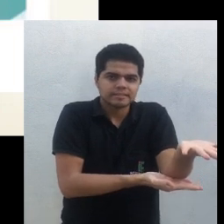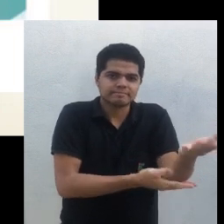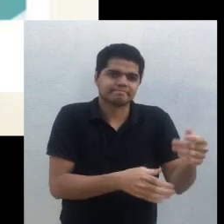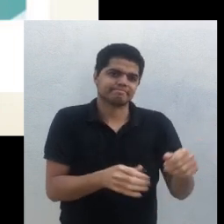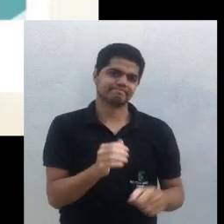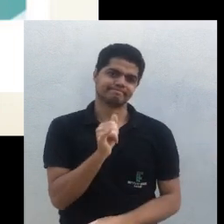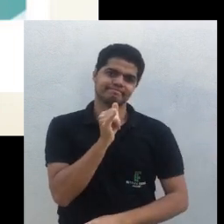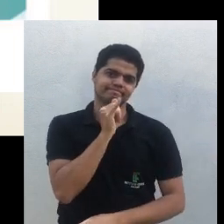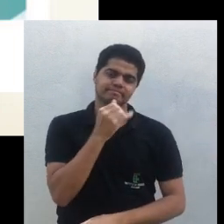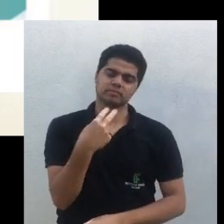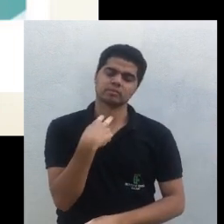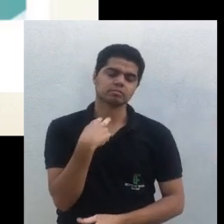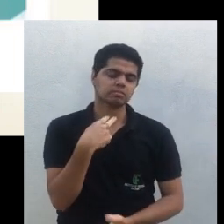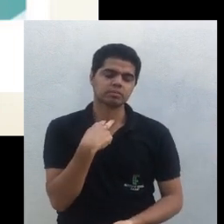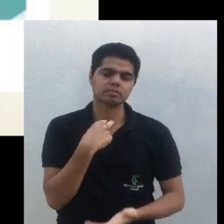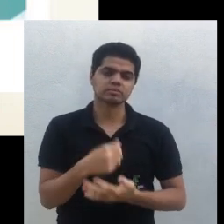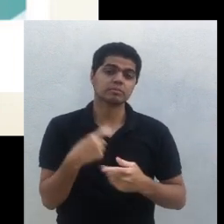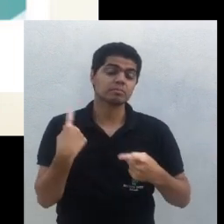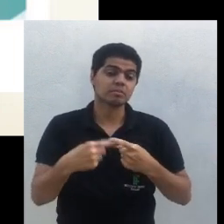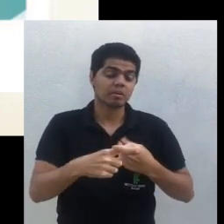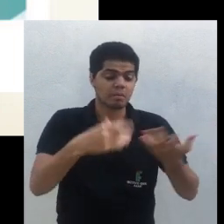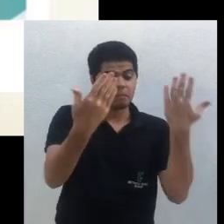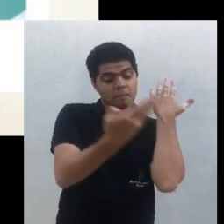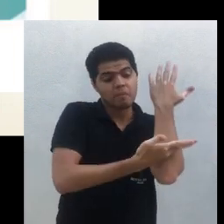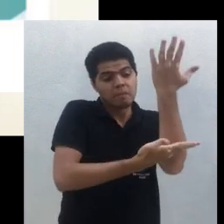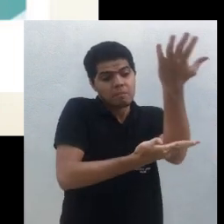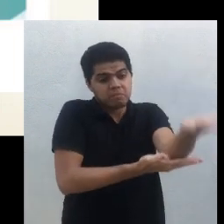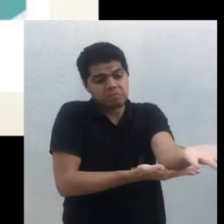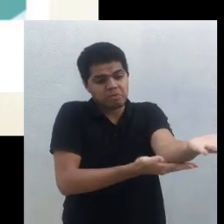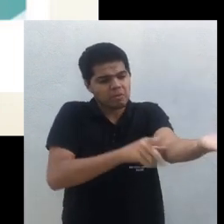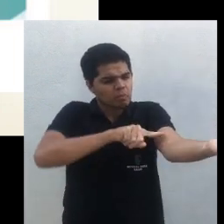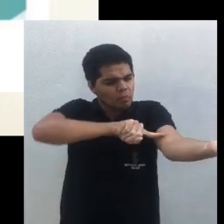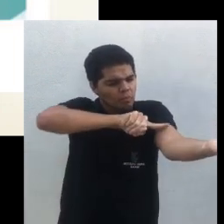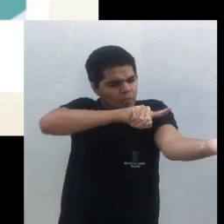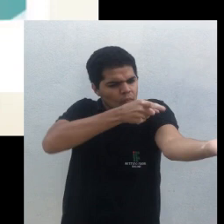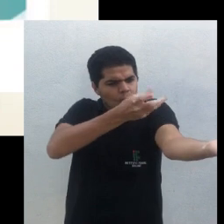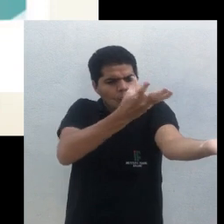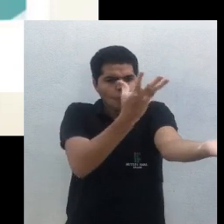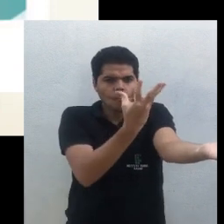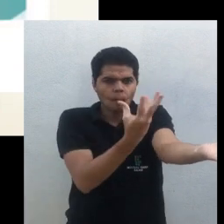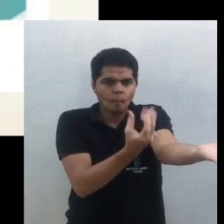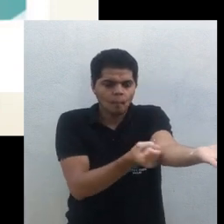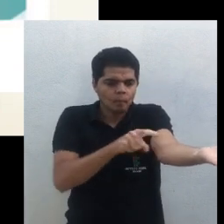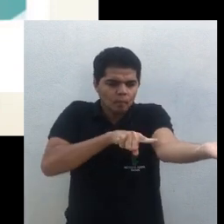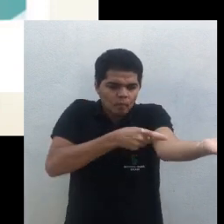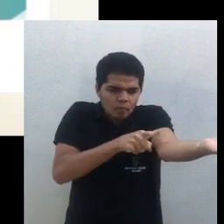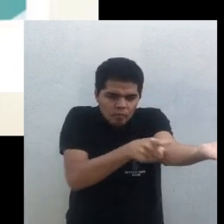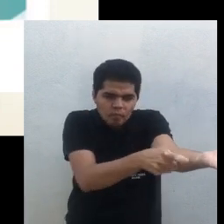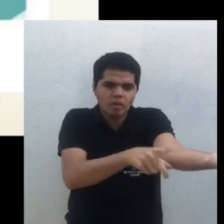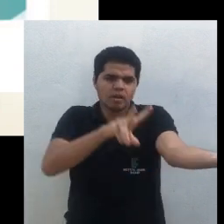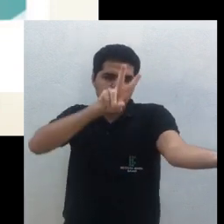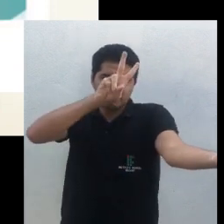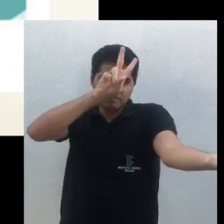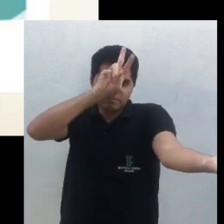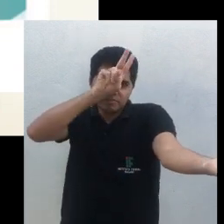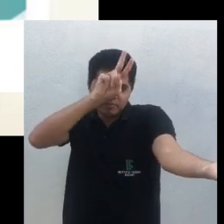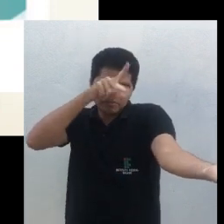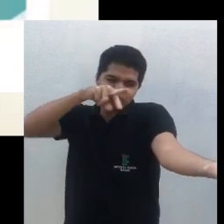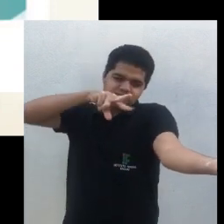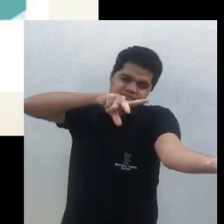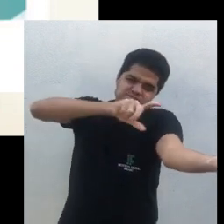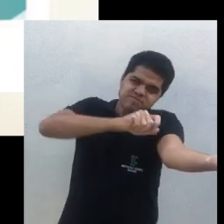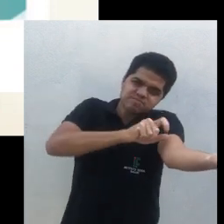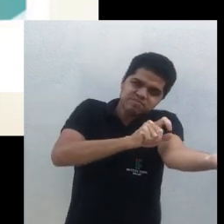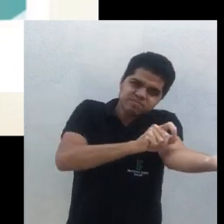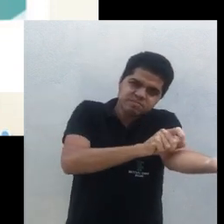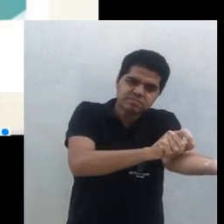cupins e outras pragas por isso que madeira a gente tem que cortar quando não tem seiva então não achem que